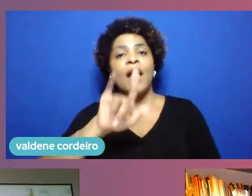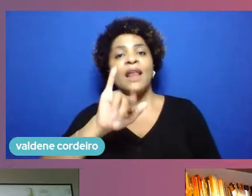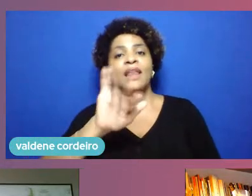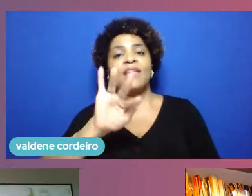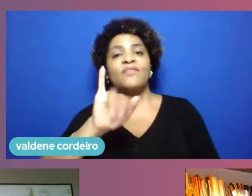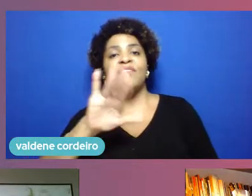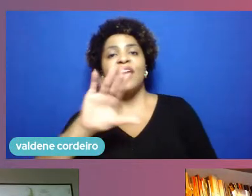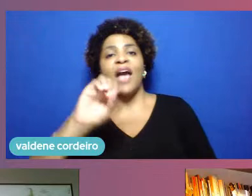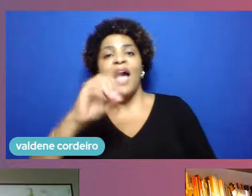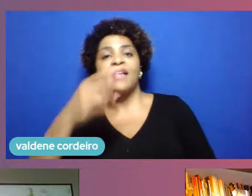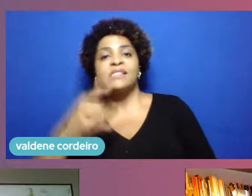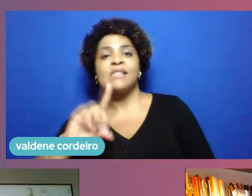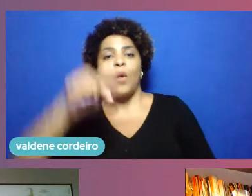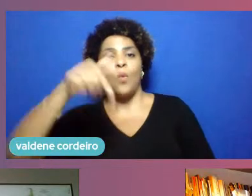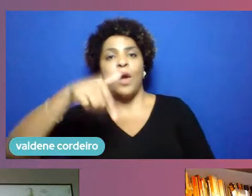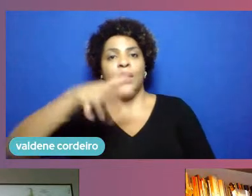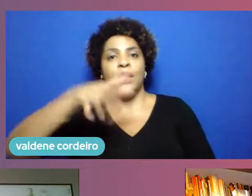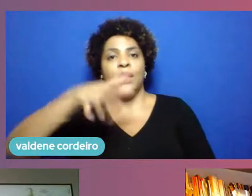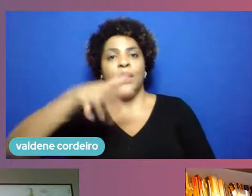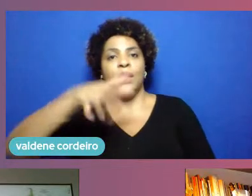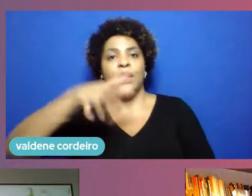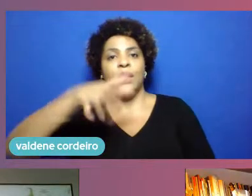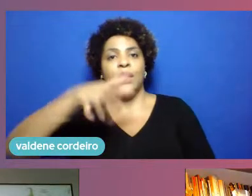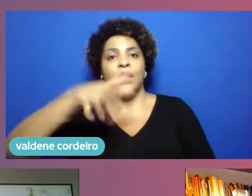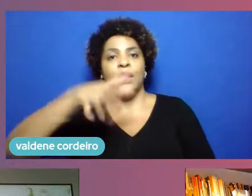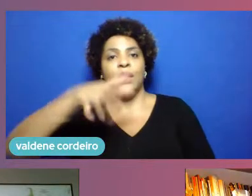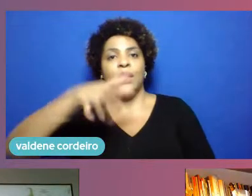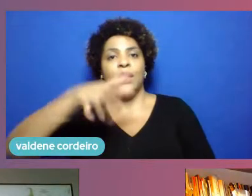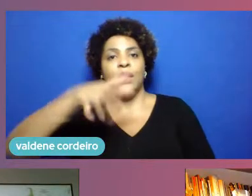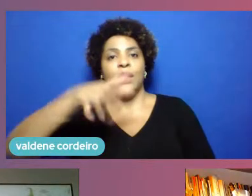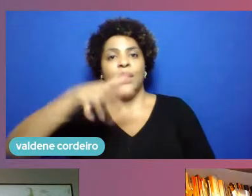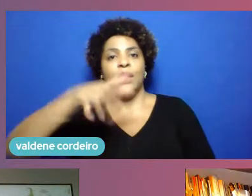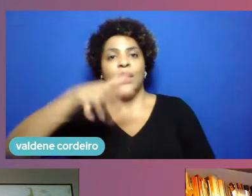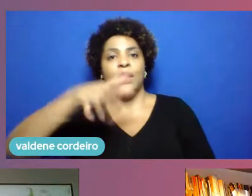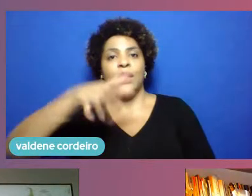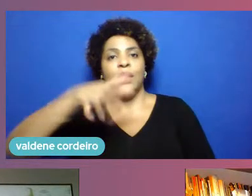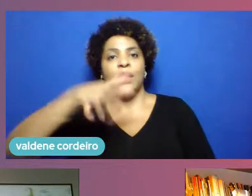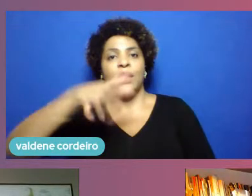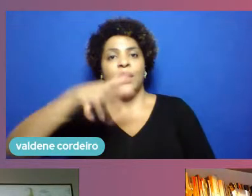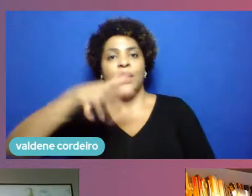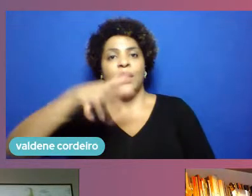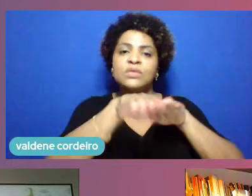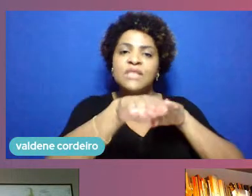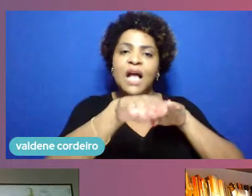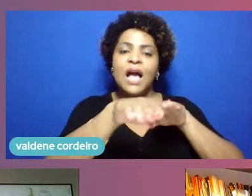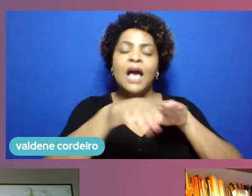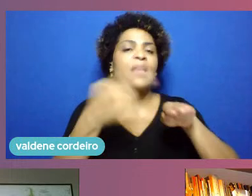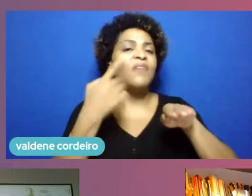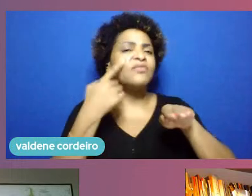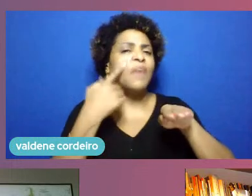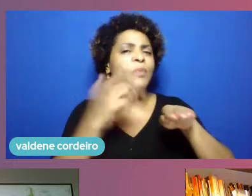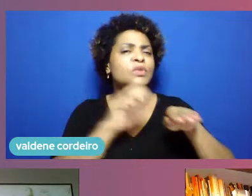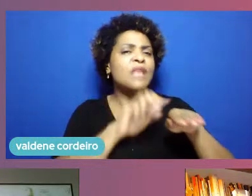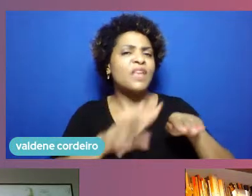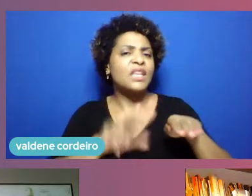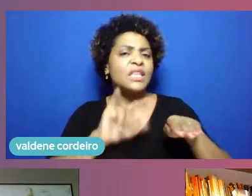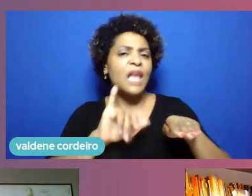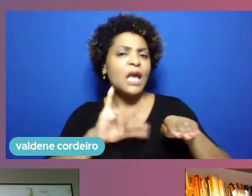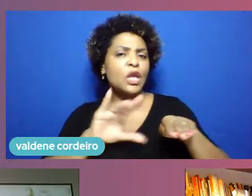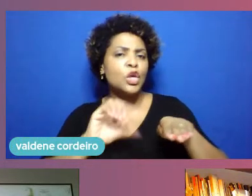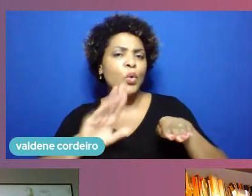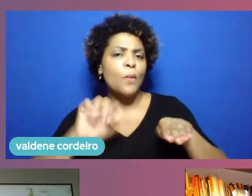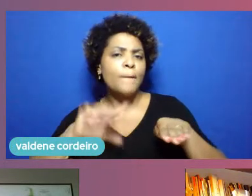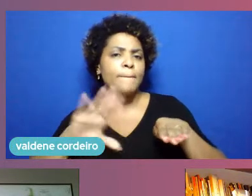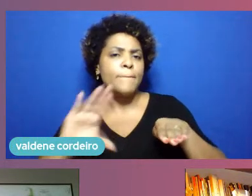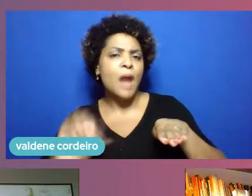pedestrianização de vias elevação de leite enfim algo como a gente vê um pouco ali na Avenida Rio Branco tem aquilo ali em vários outros trechos